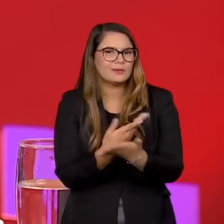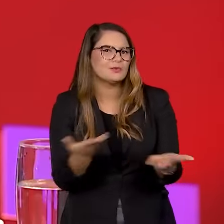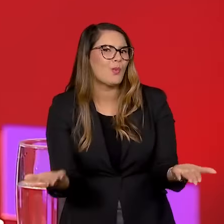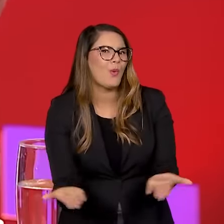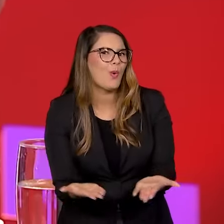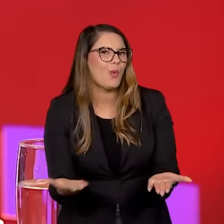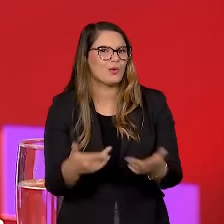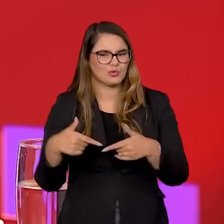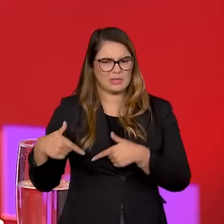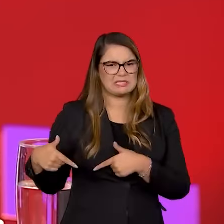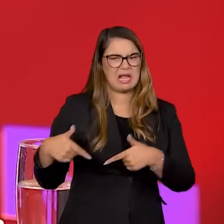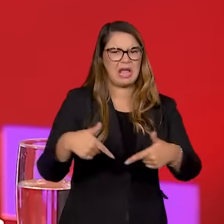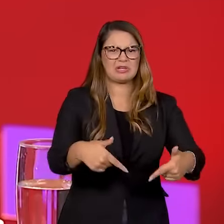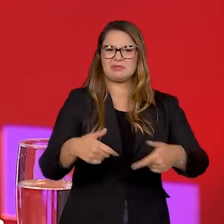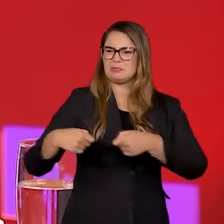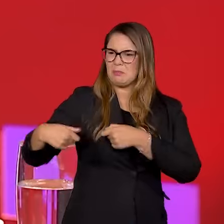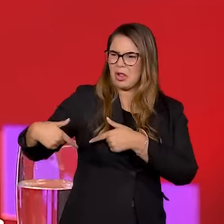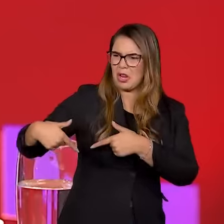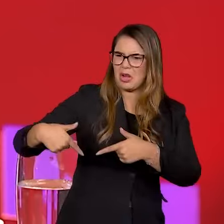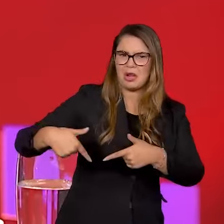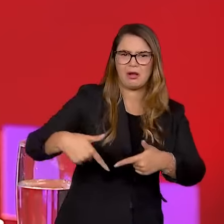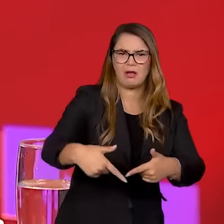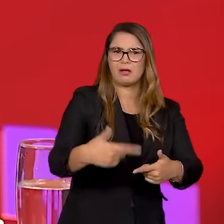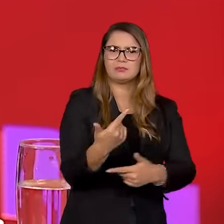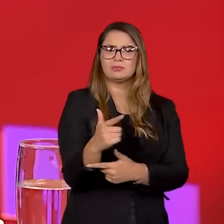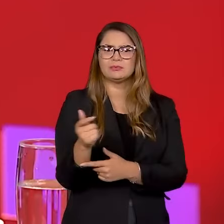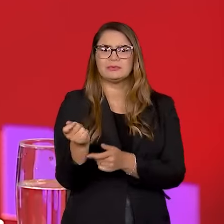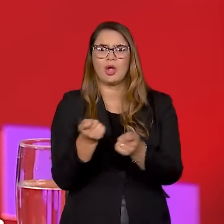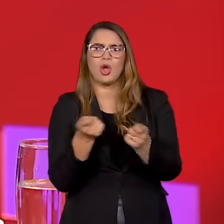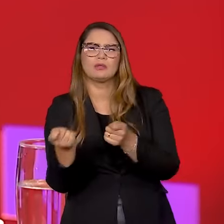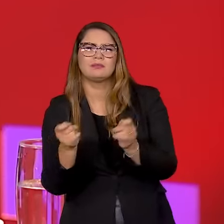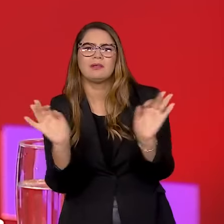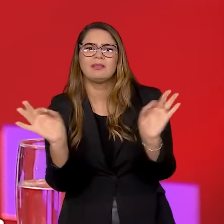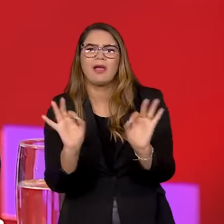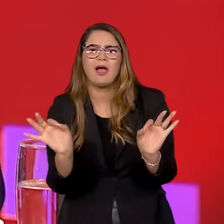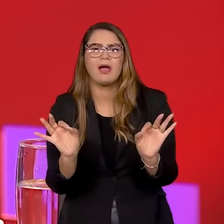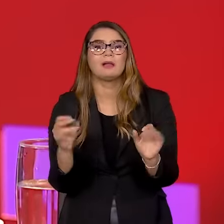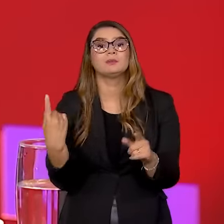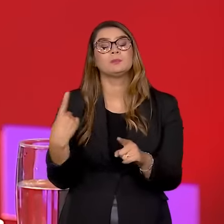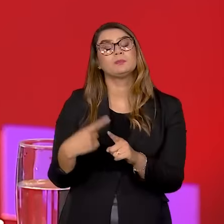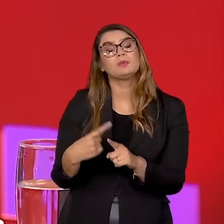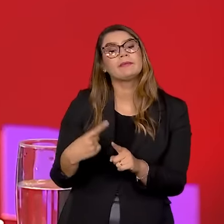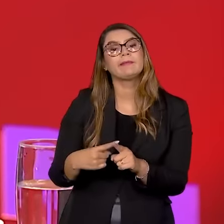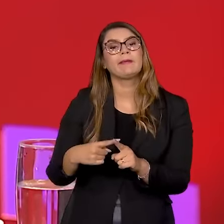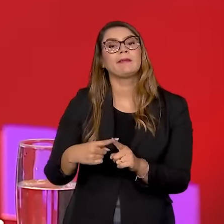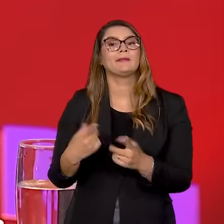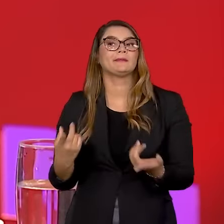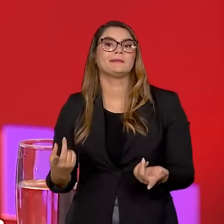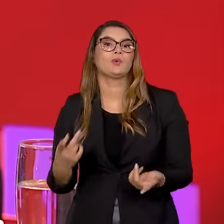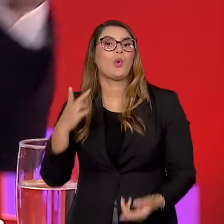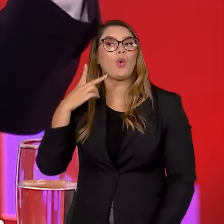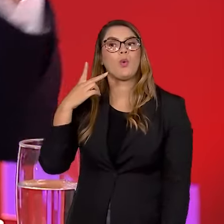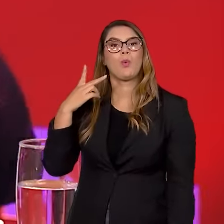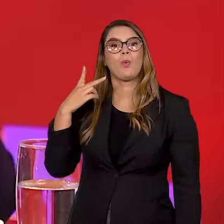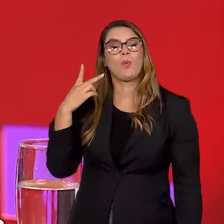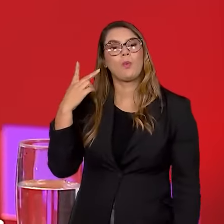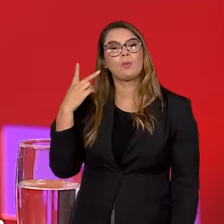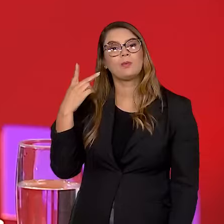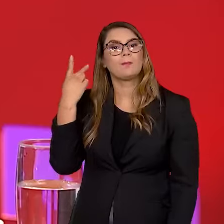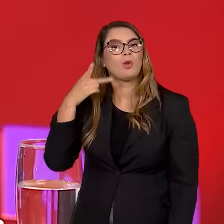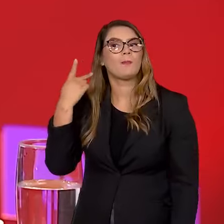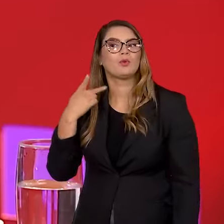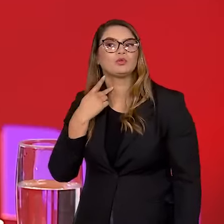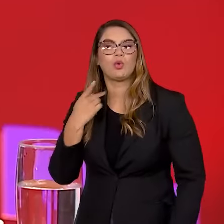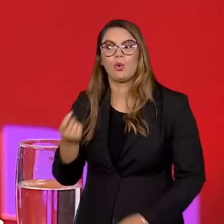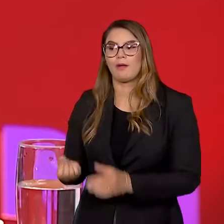país, né? Com esse ativismo desenfreado, sem qualquer tipo de contenção. Por que um promotor não se preocupa em instaurar um procedimento